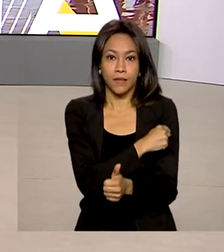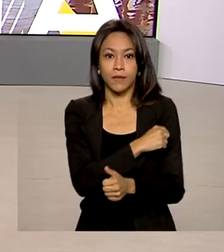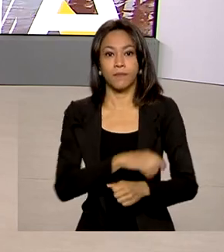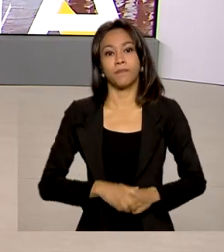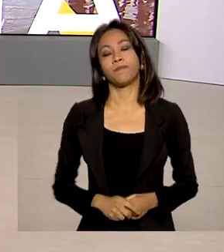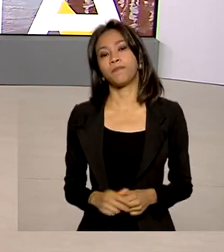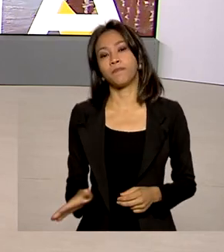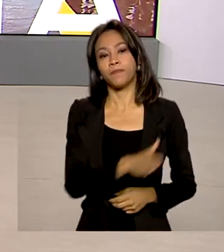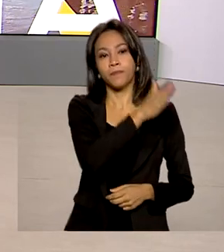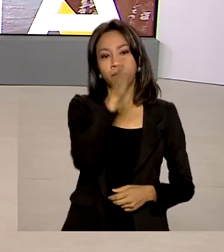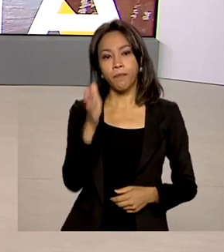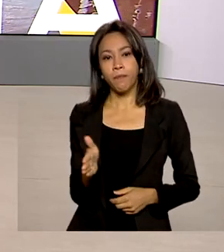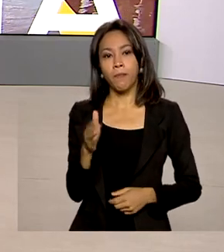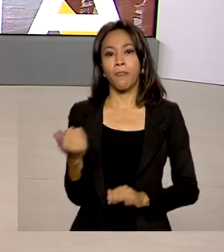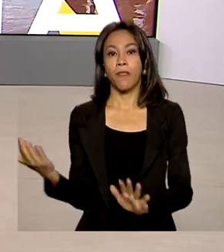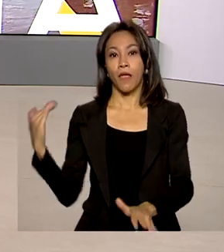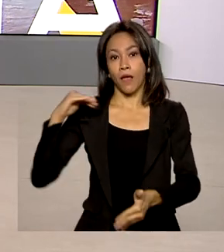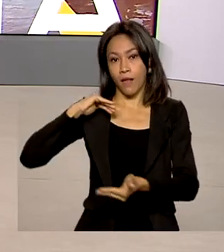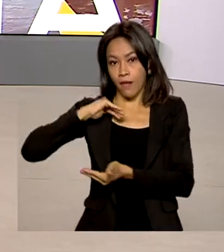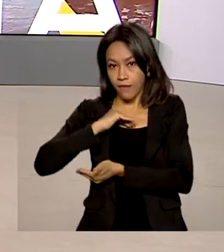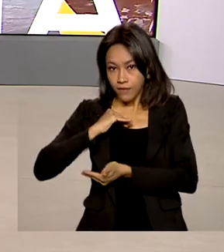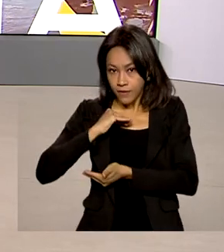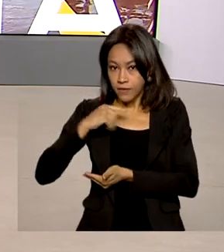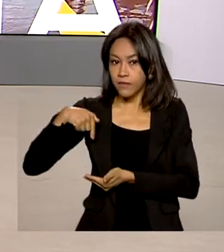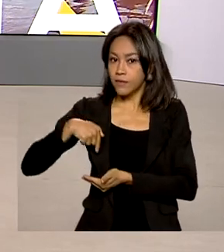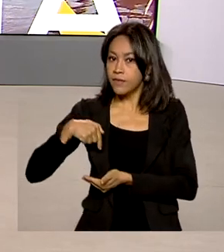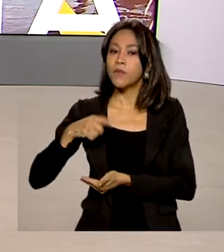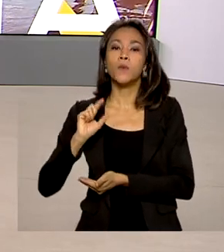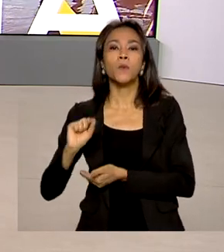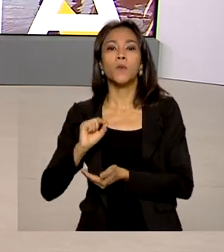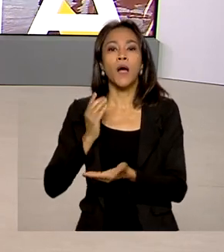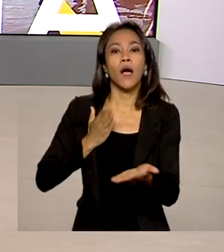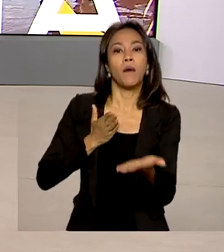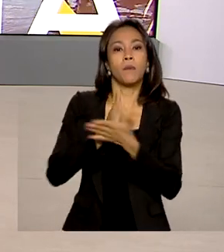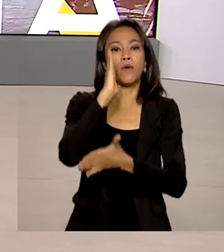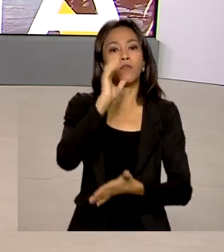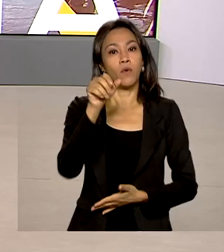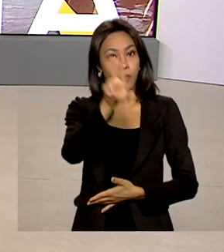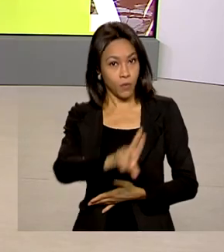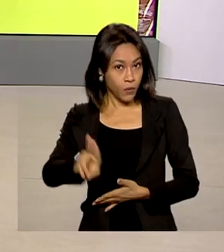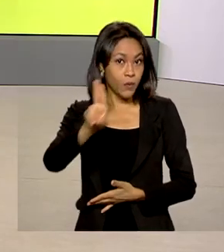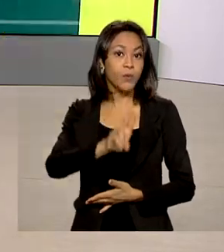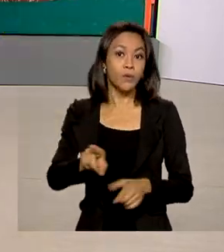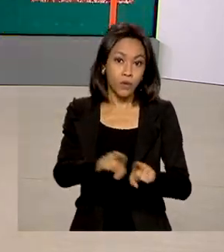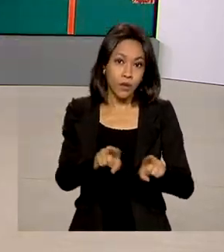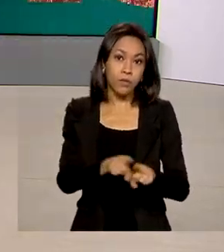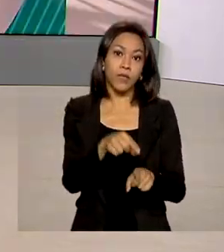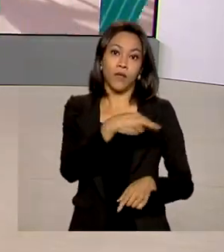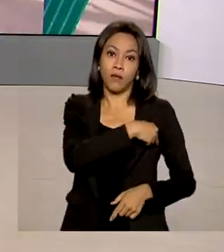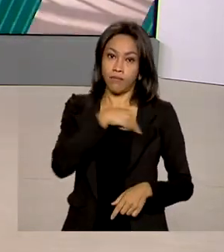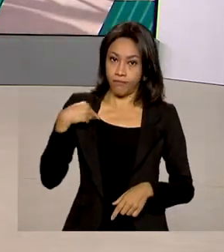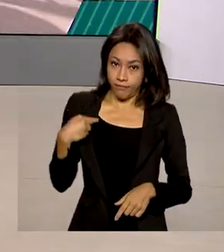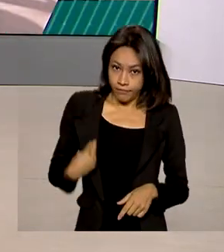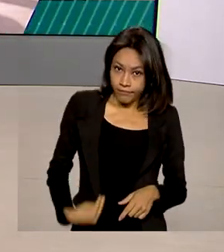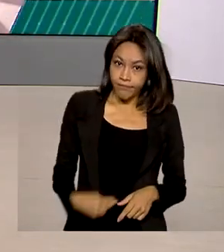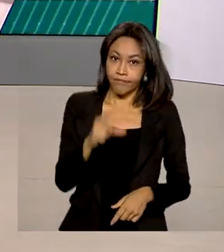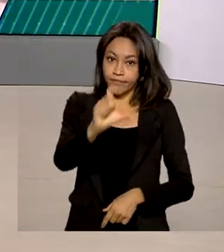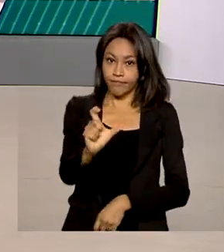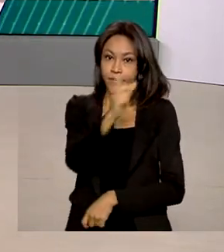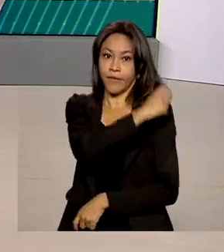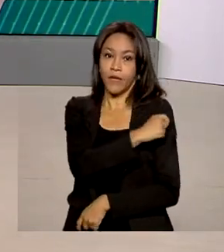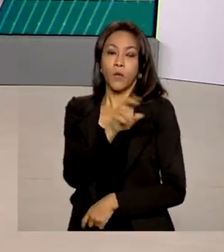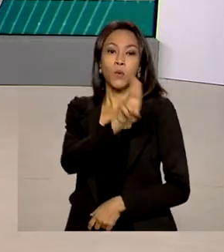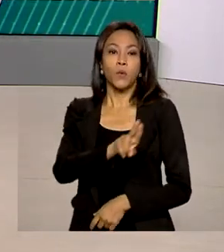E a Agência Nacional de Vigilância Sanitária, Anvisa, aprovou o uso pediátrico da Coronavac. A autorização de uso